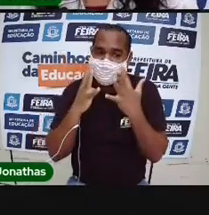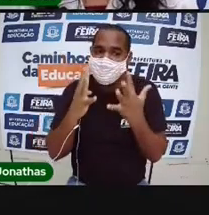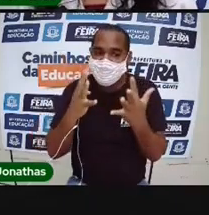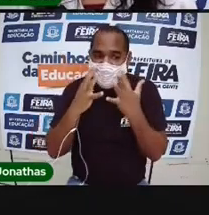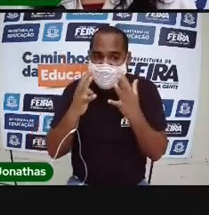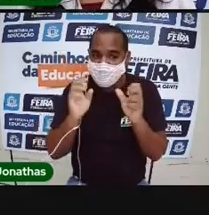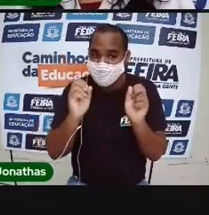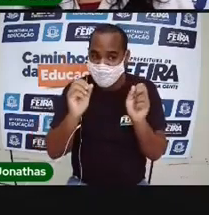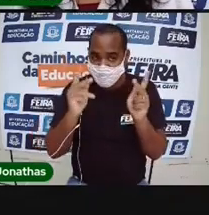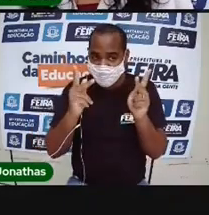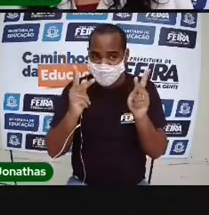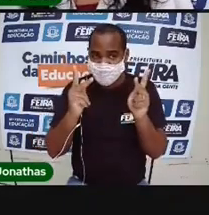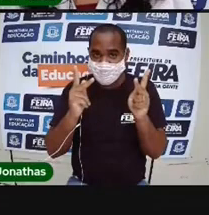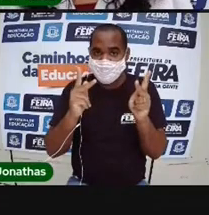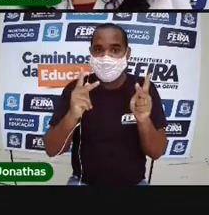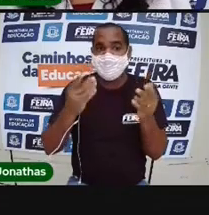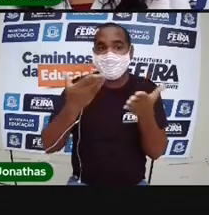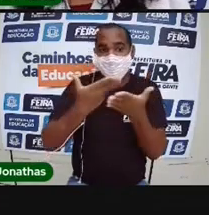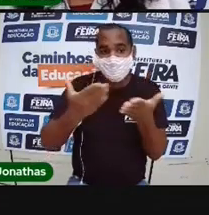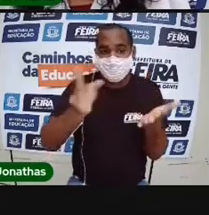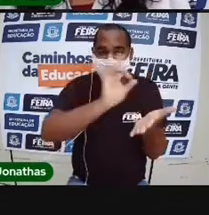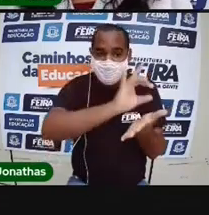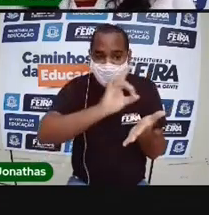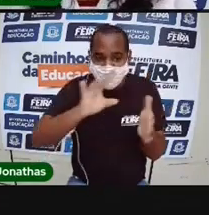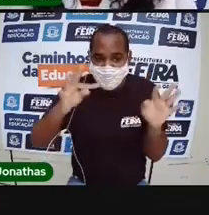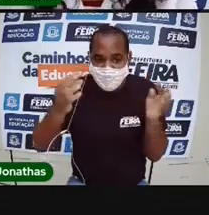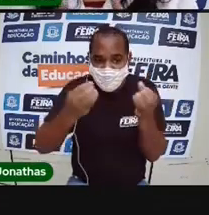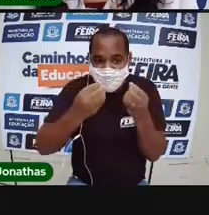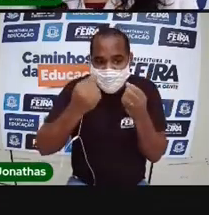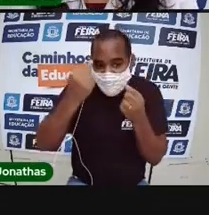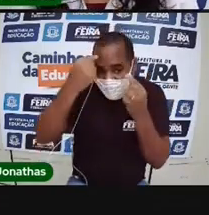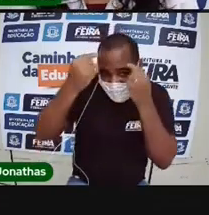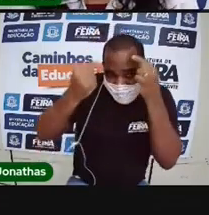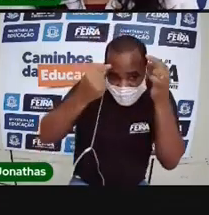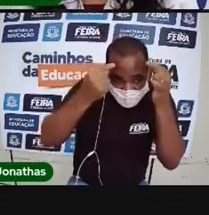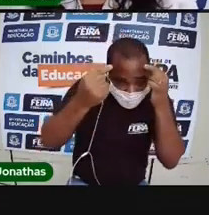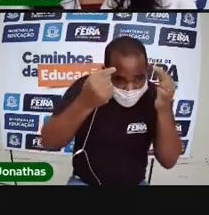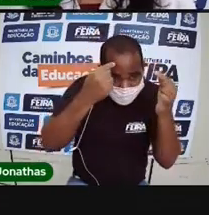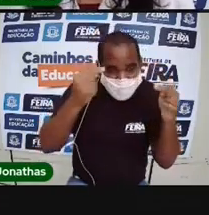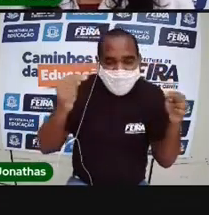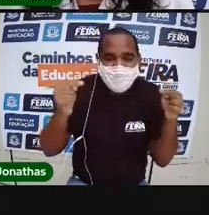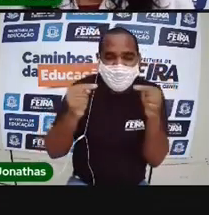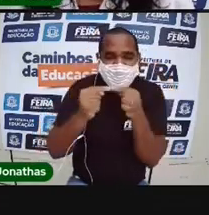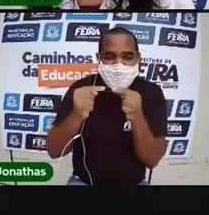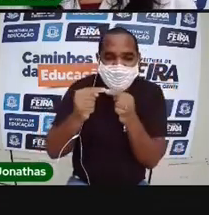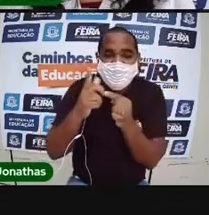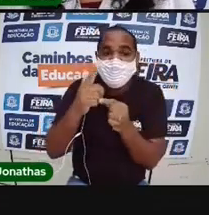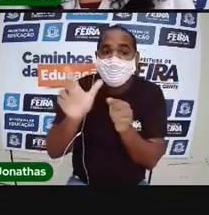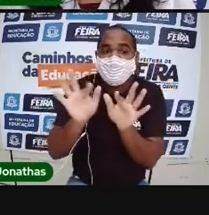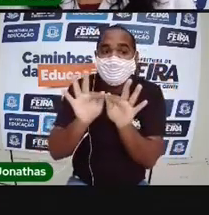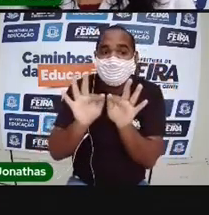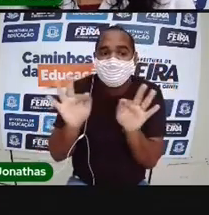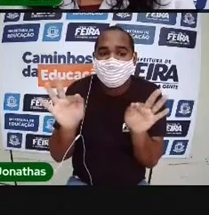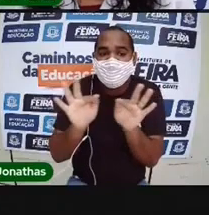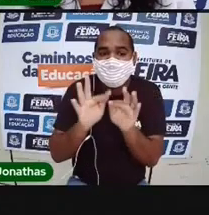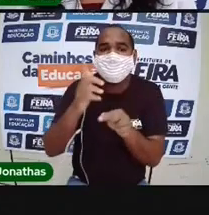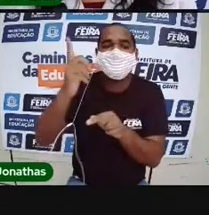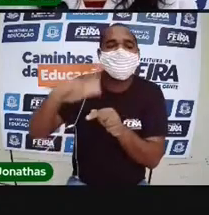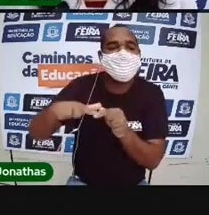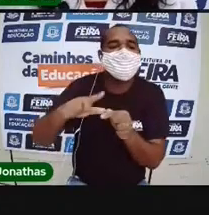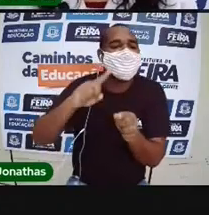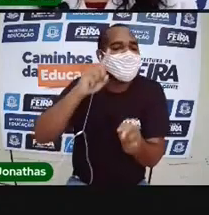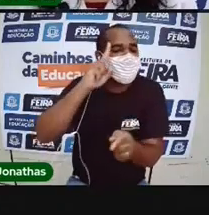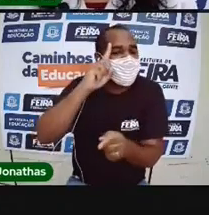atenção. Em todas as adivinhas, existe uma frase que se repete. Em todas.